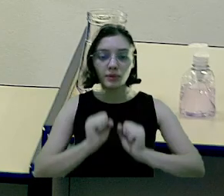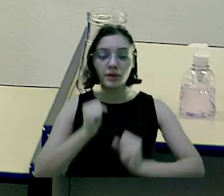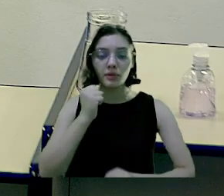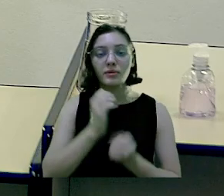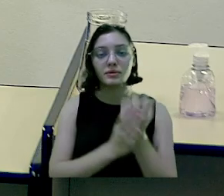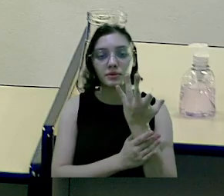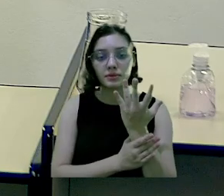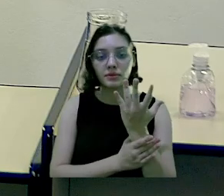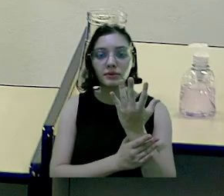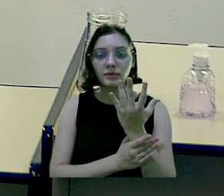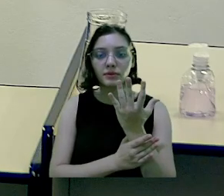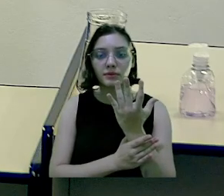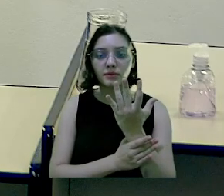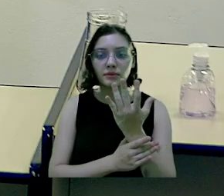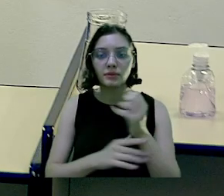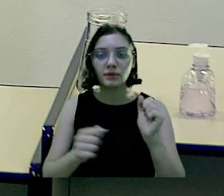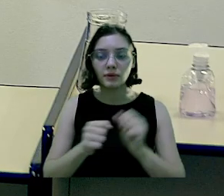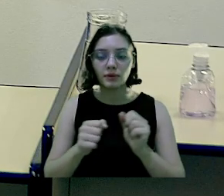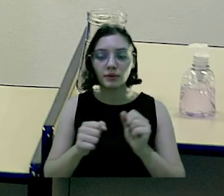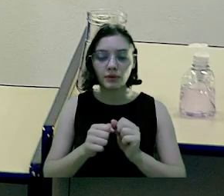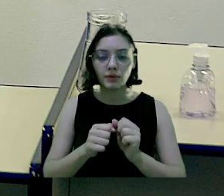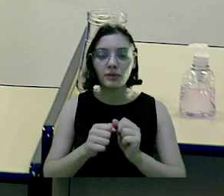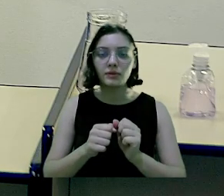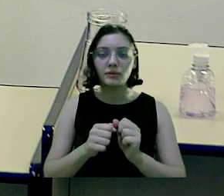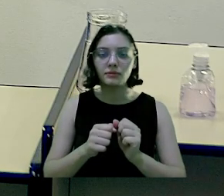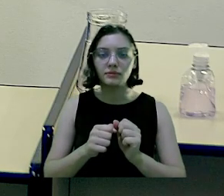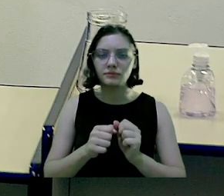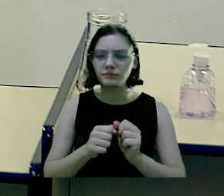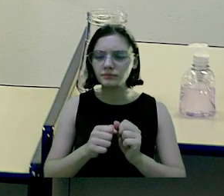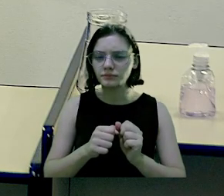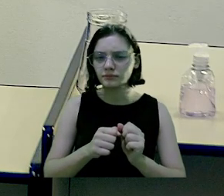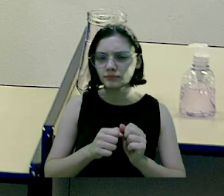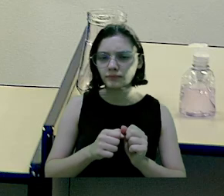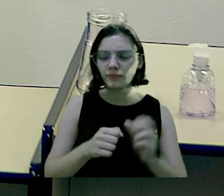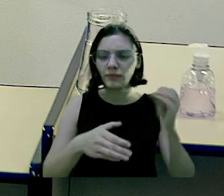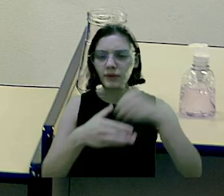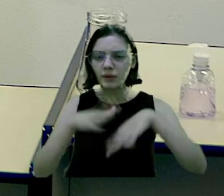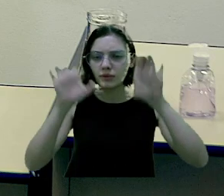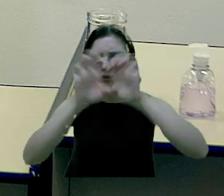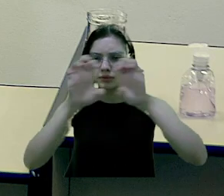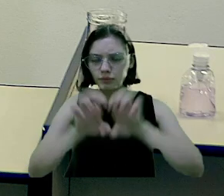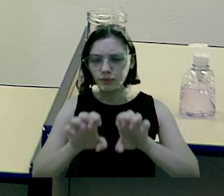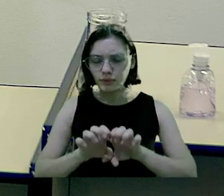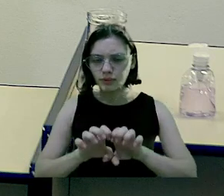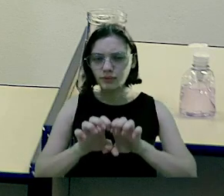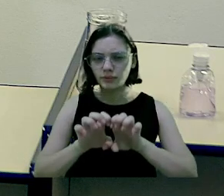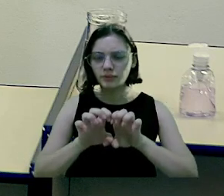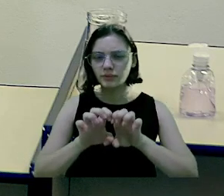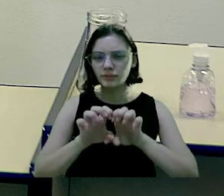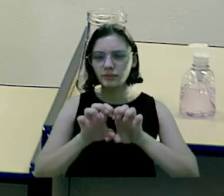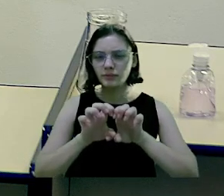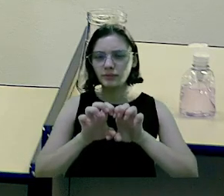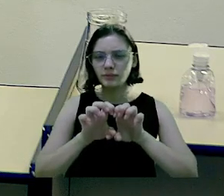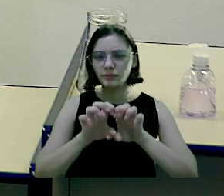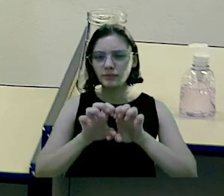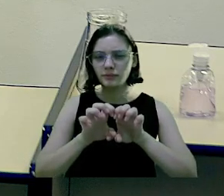1º poderá ocorrer de uma categoria de programação para outra ou de um órgão para outro dentro da estrutura orçamentária.